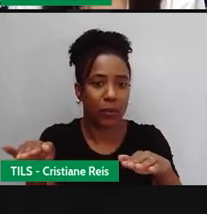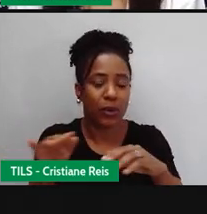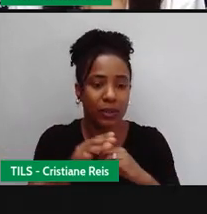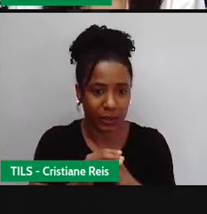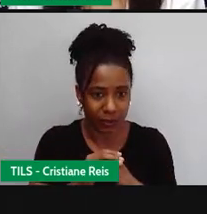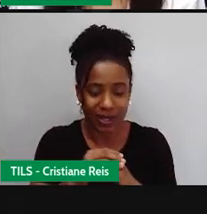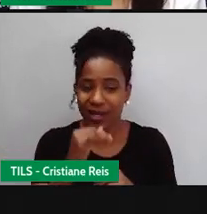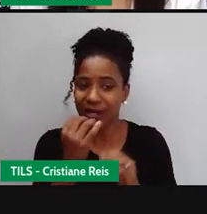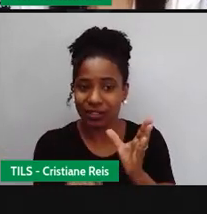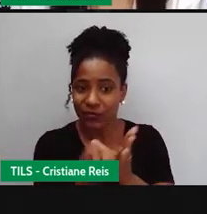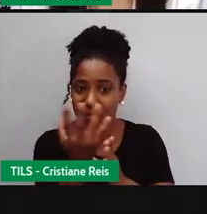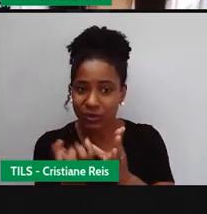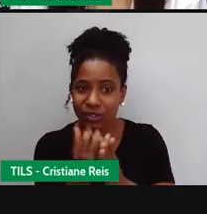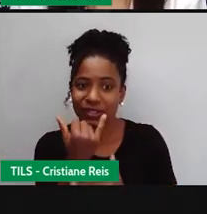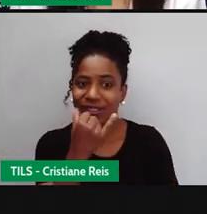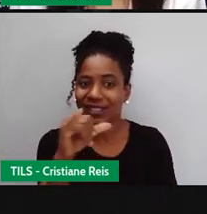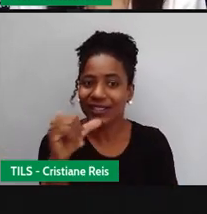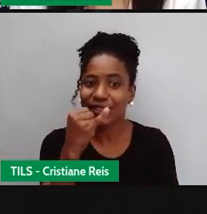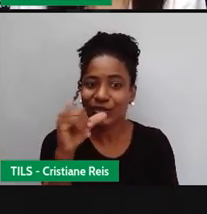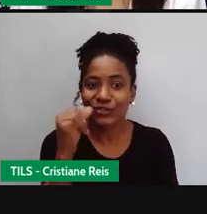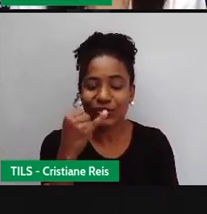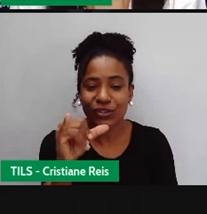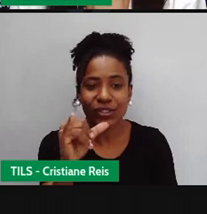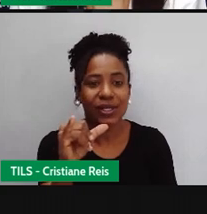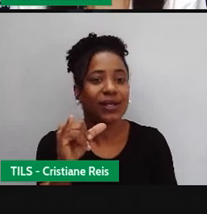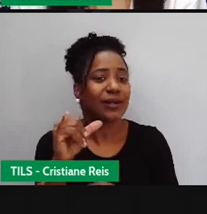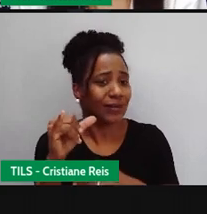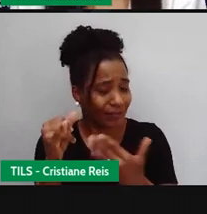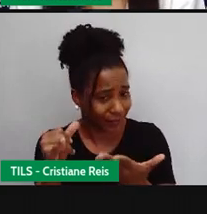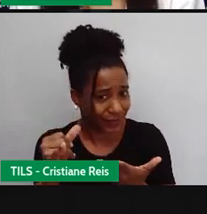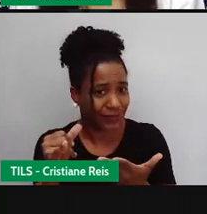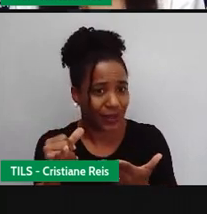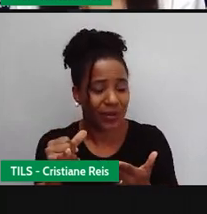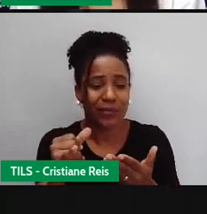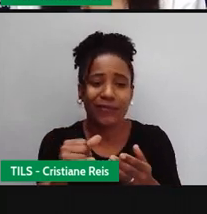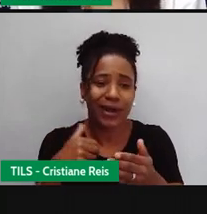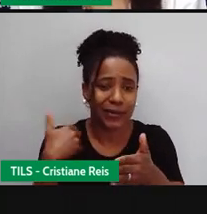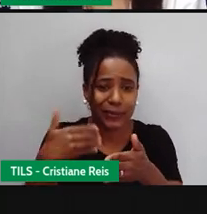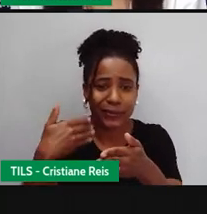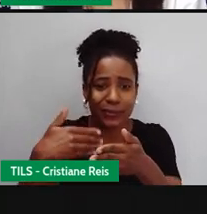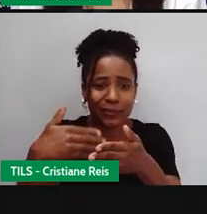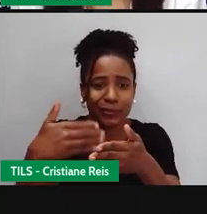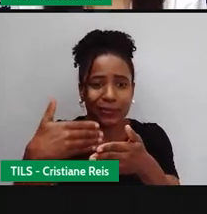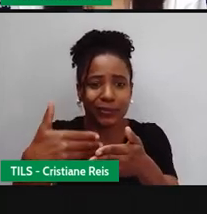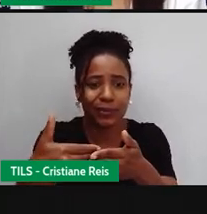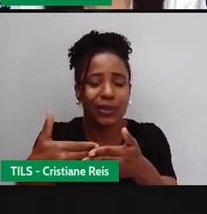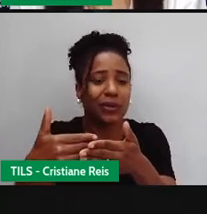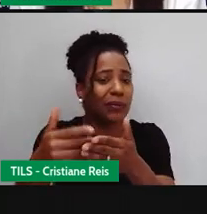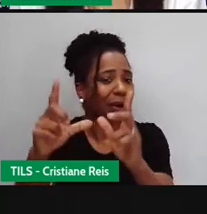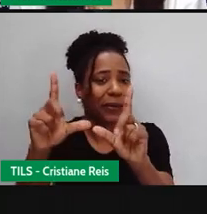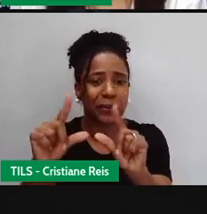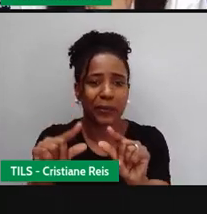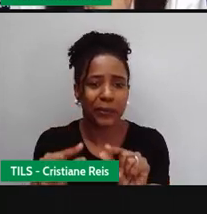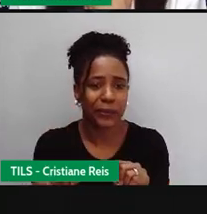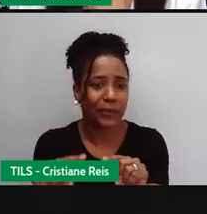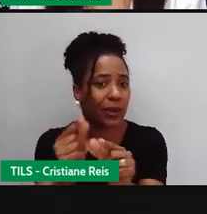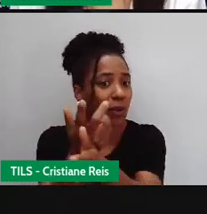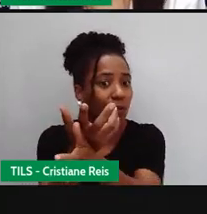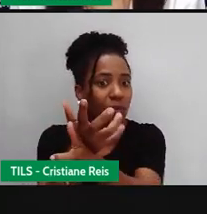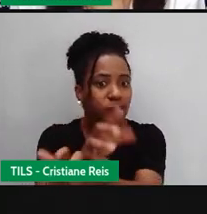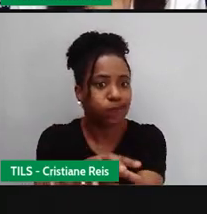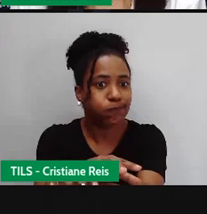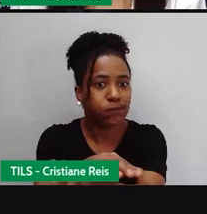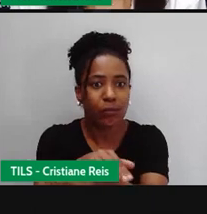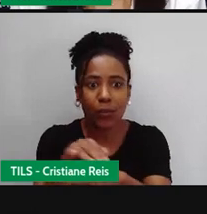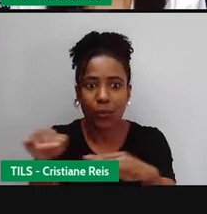energia, elas estão relacionadas aos elementos que têm um fim, que vão se esgotar, que vão acabar. Então,